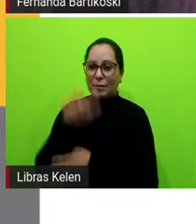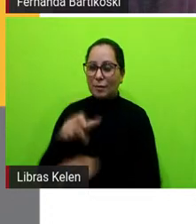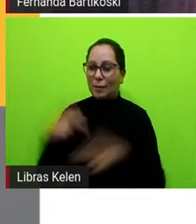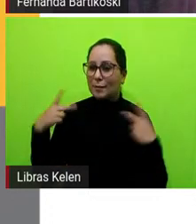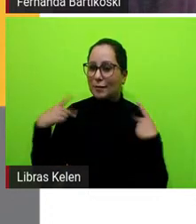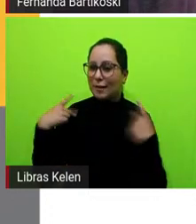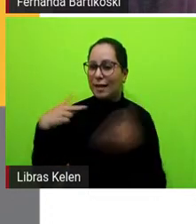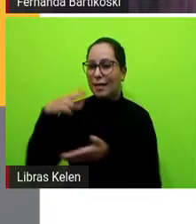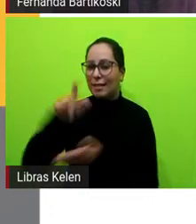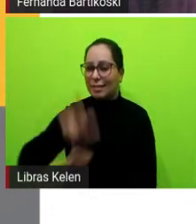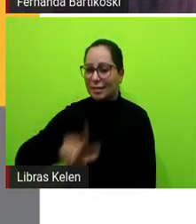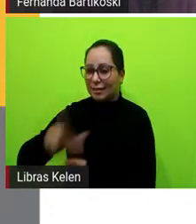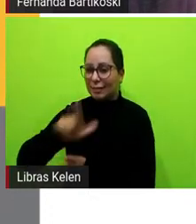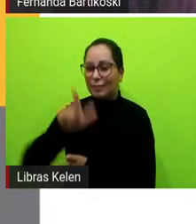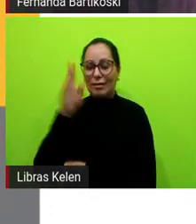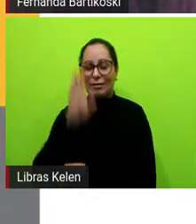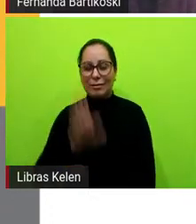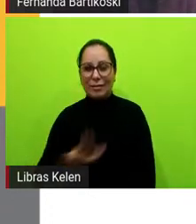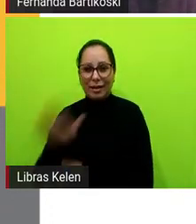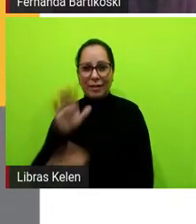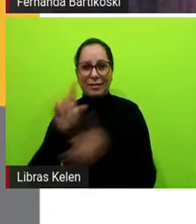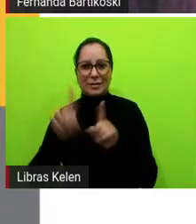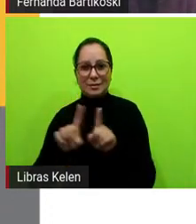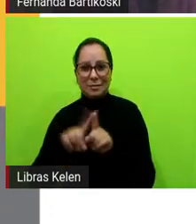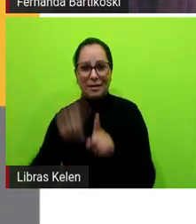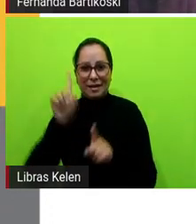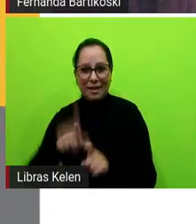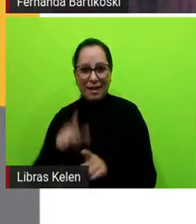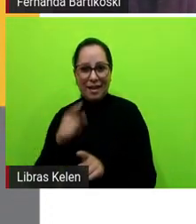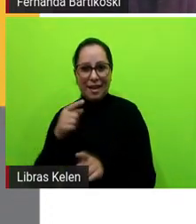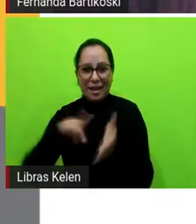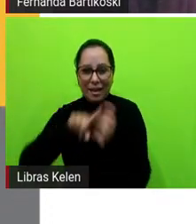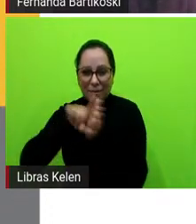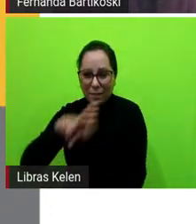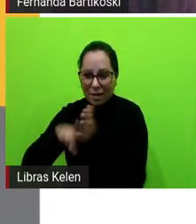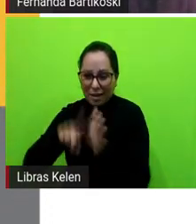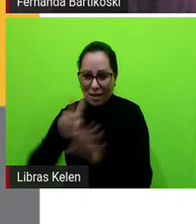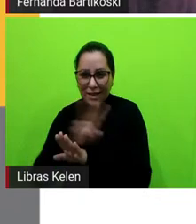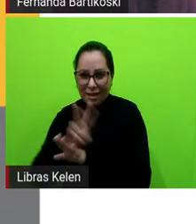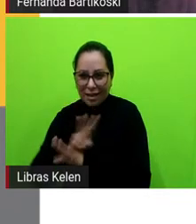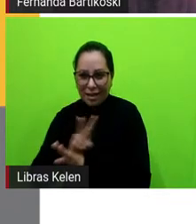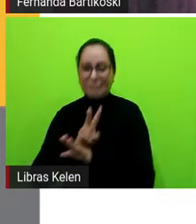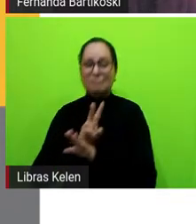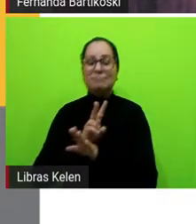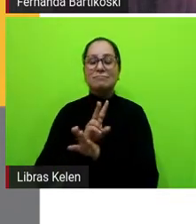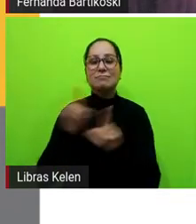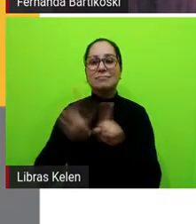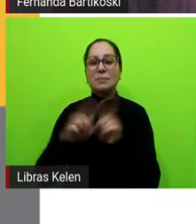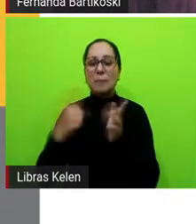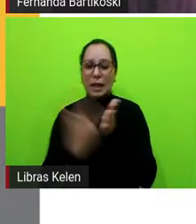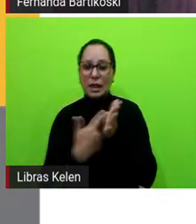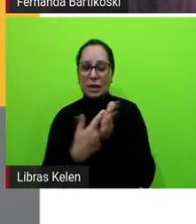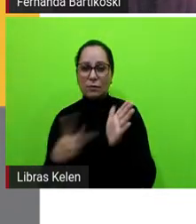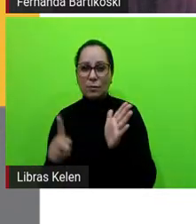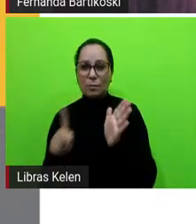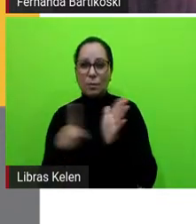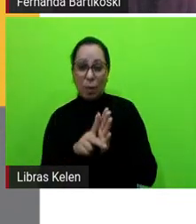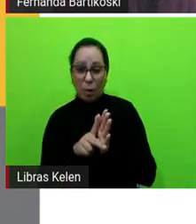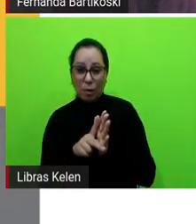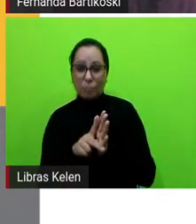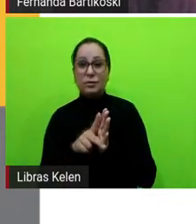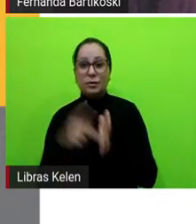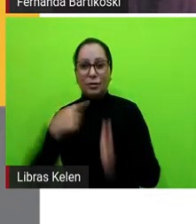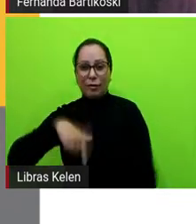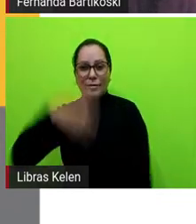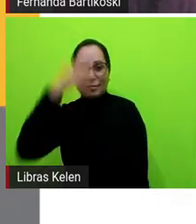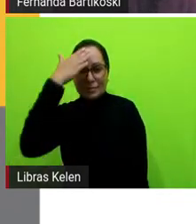nacional que são detetives, obras de narrativa de detetive que a gente sabe que